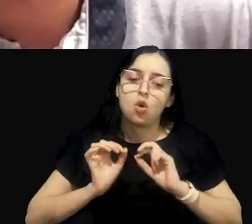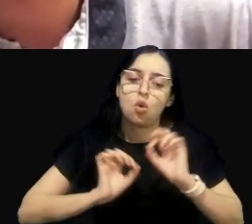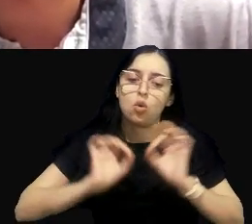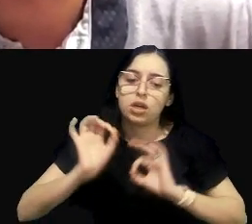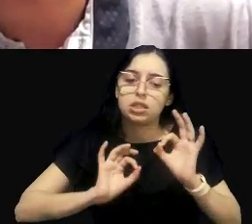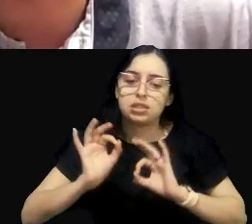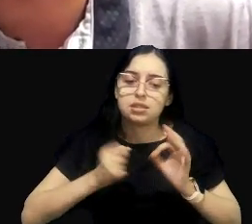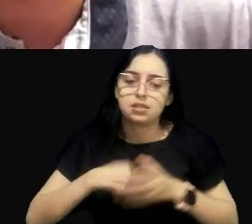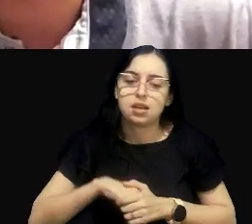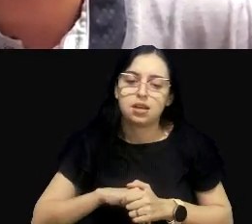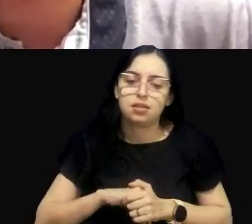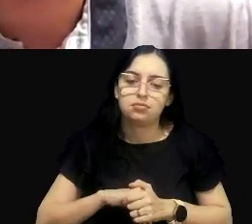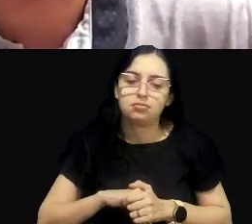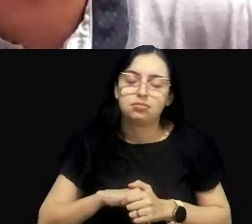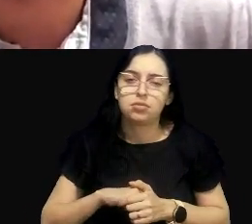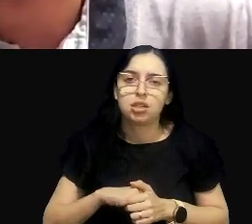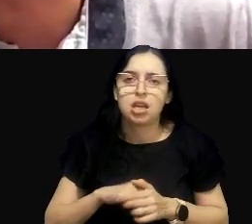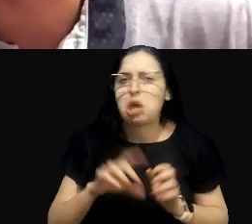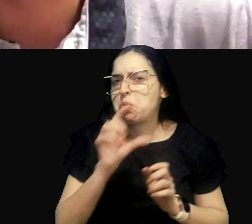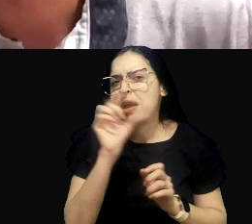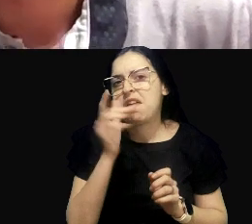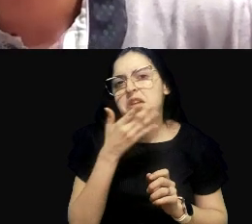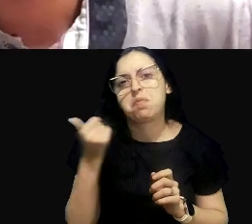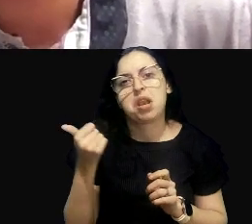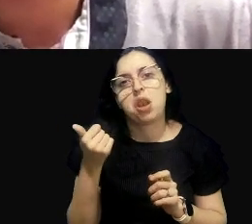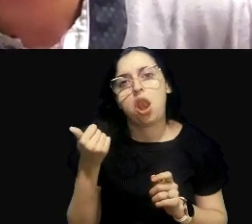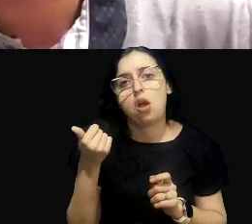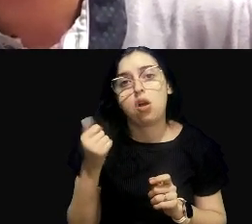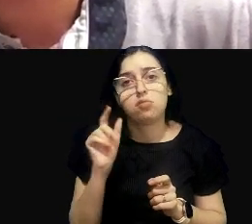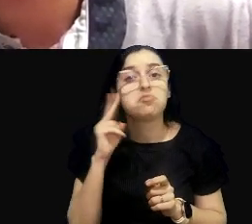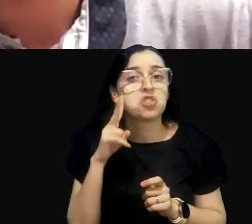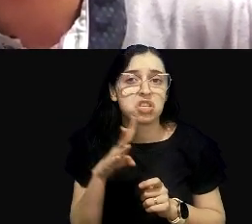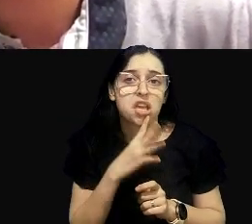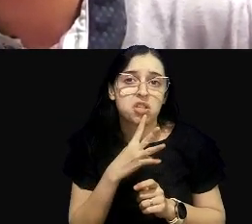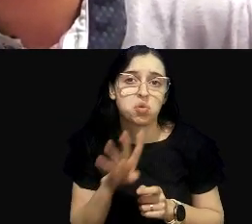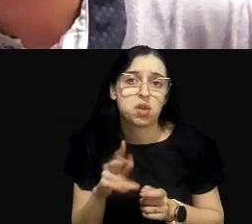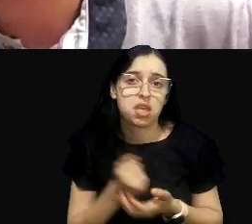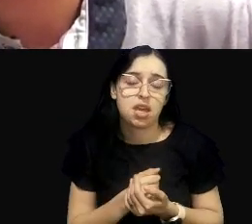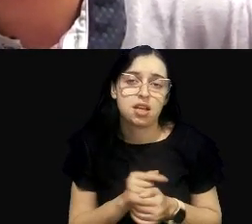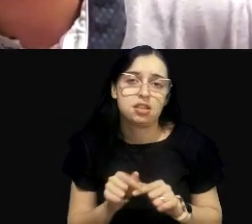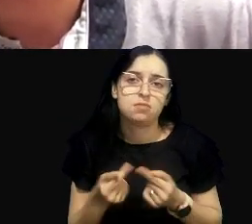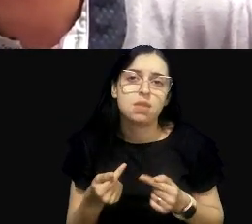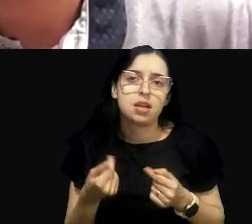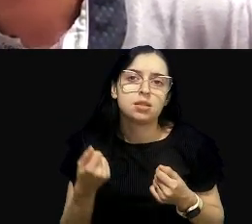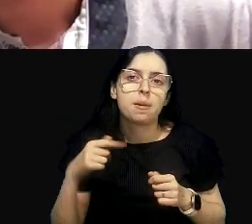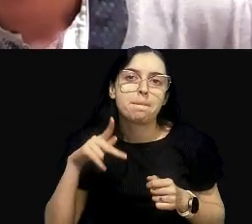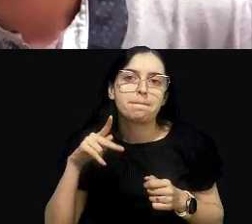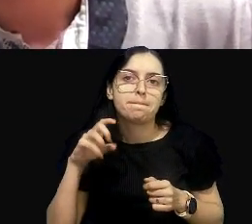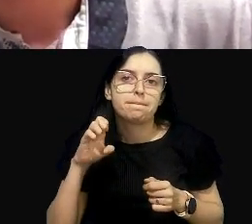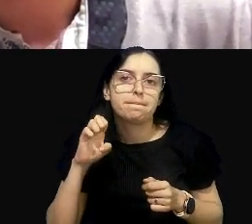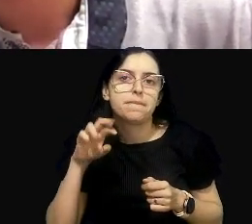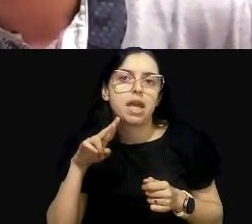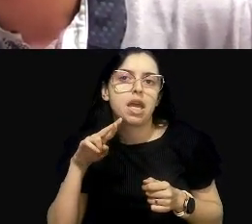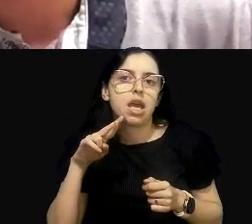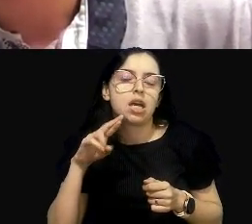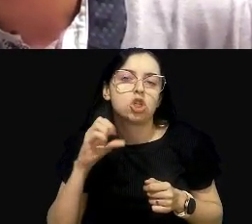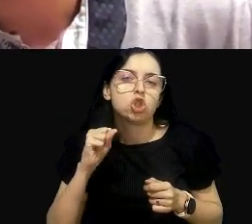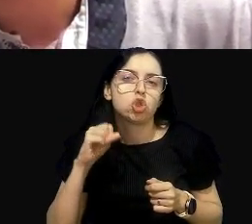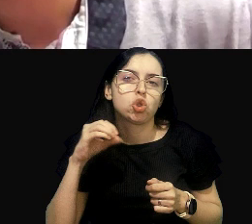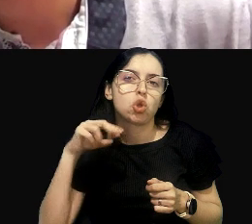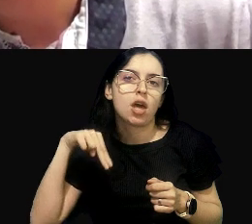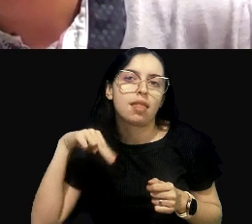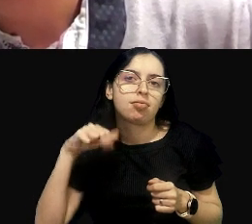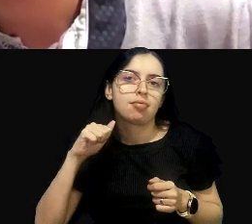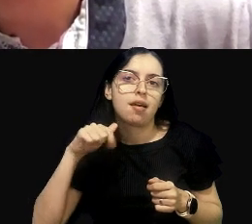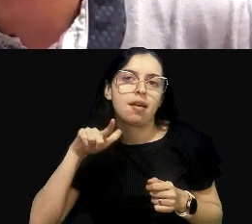aspas, eu não achei uma palavra melhor, talvez vocês encontrem, personalizar um pouco esses padrões ambientais. de modo que eles